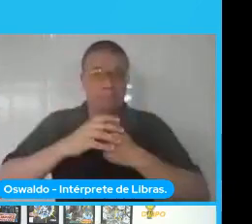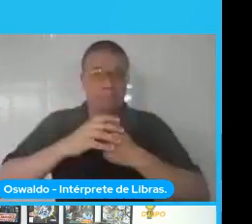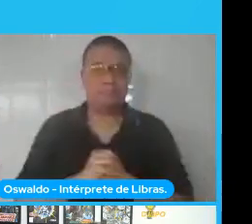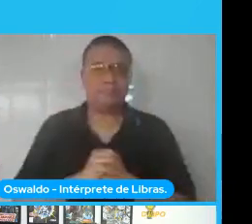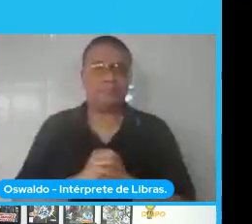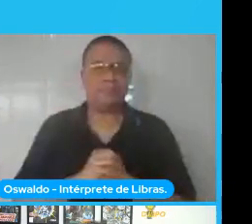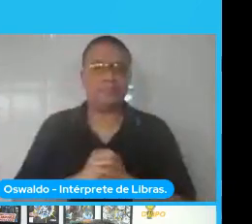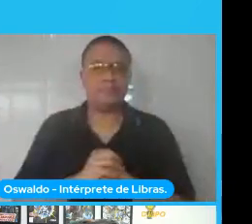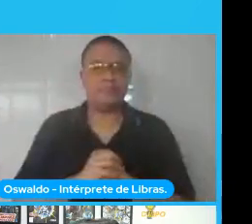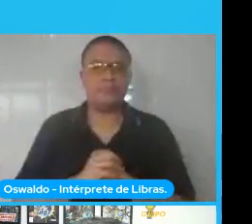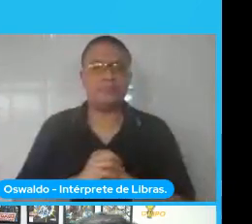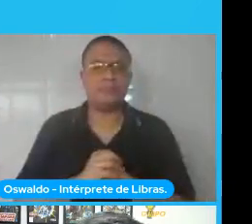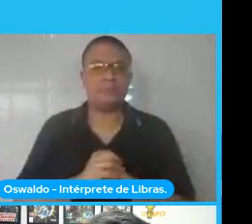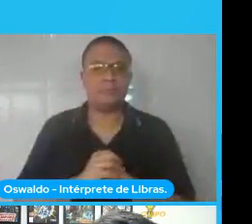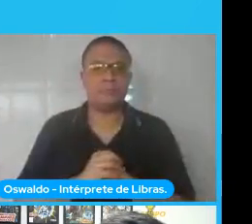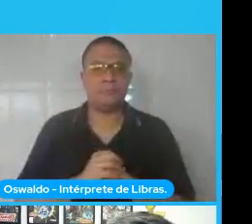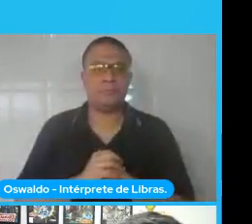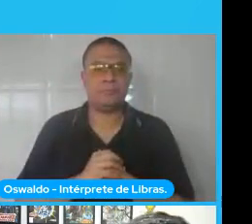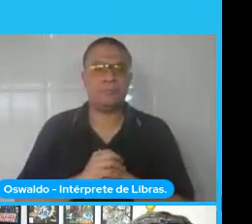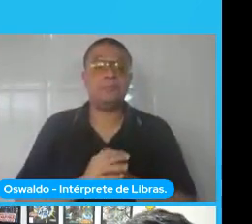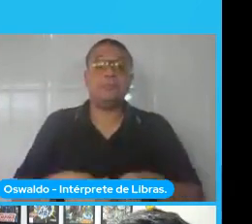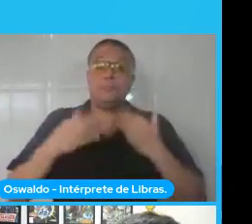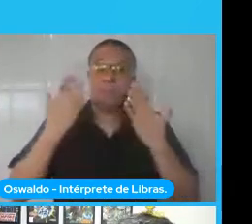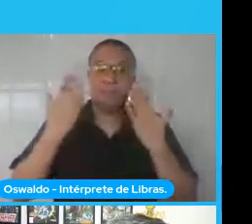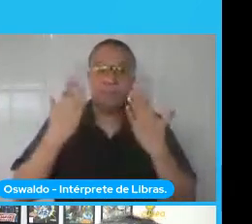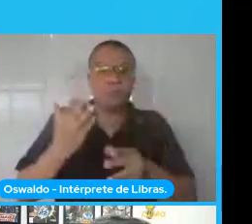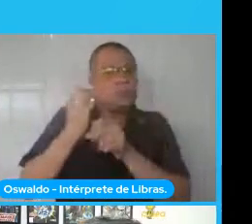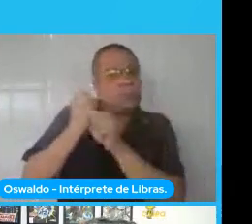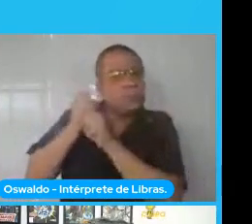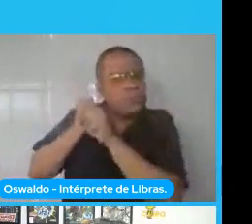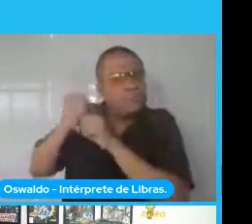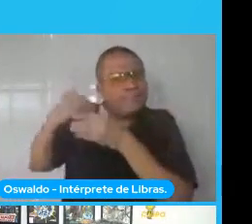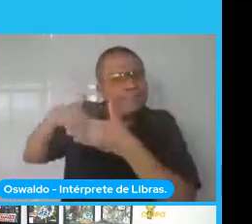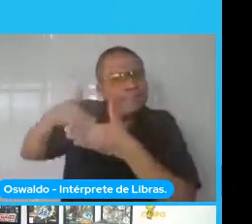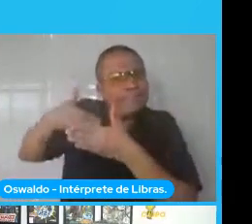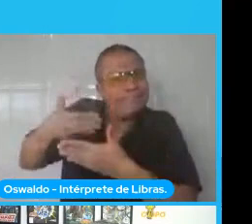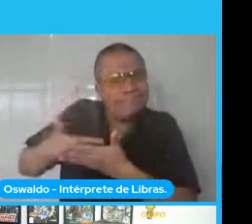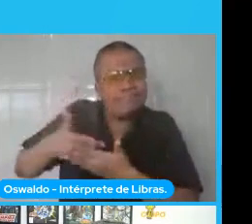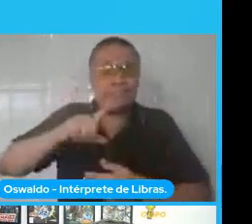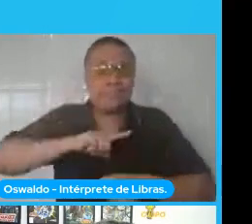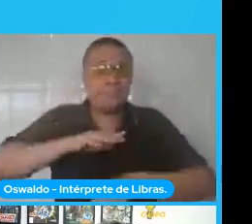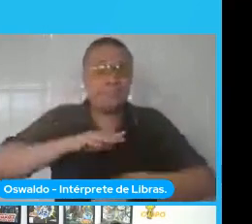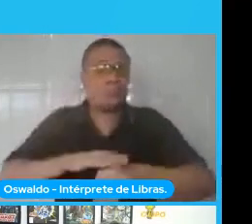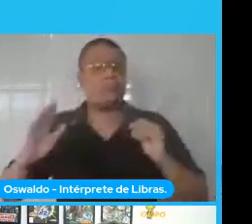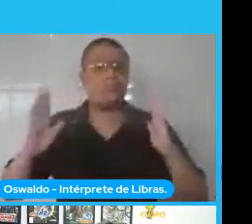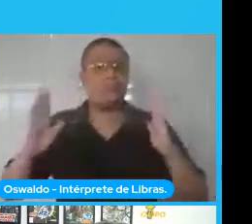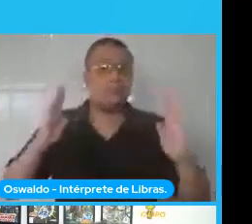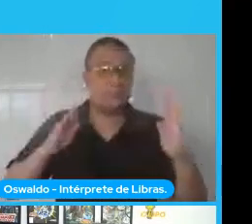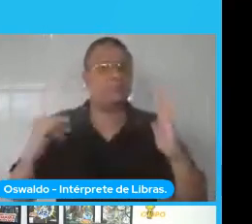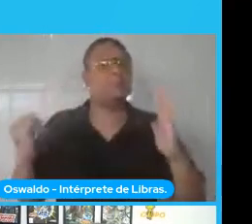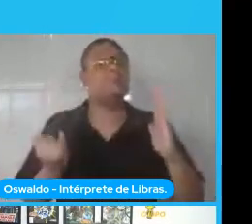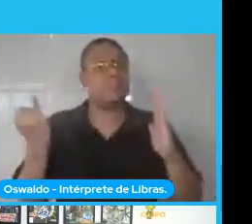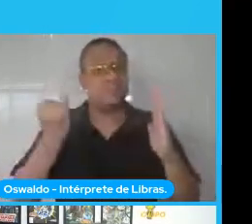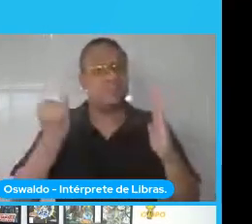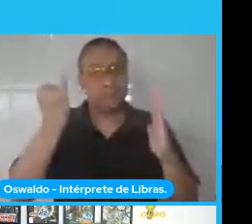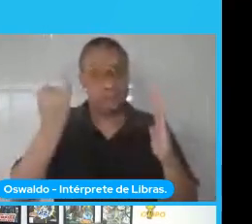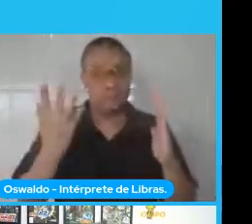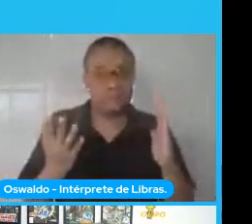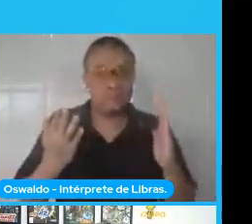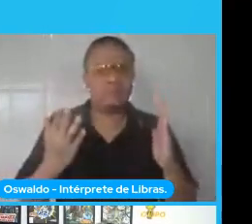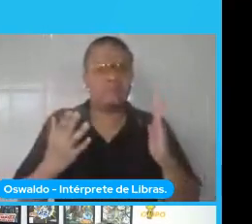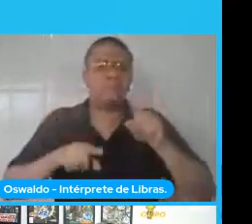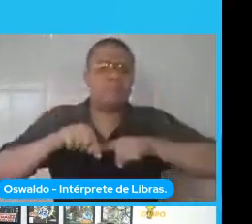Então, nos últimos anos, a gente tem um aumento gigantesco de mídias digitais, provindas aí de redes